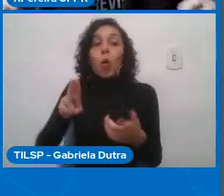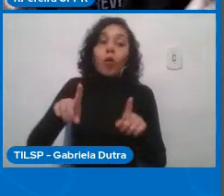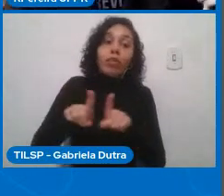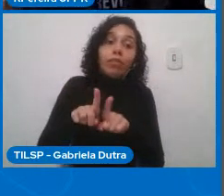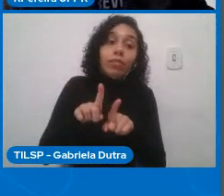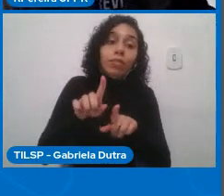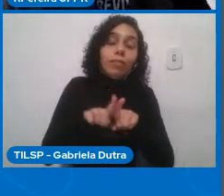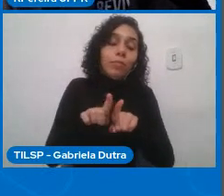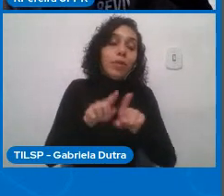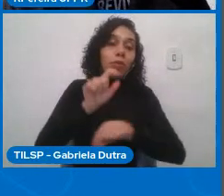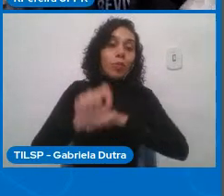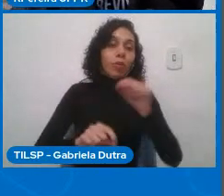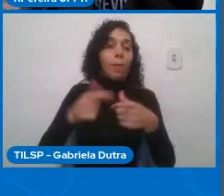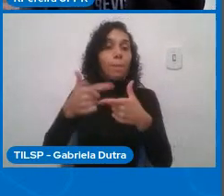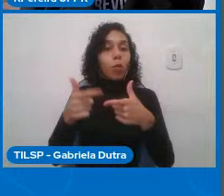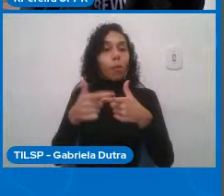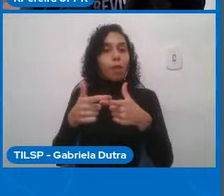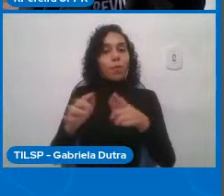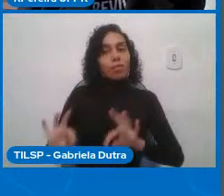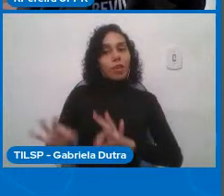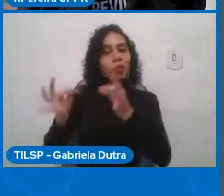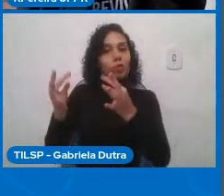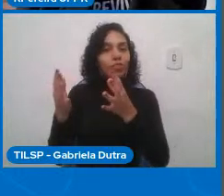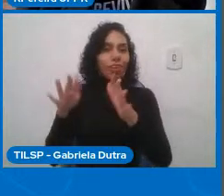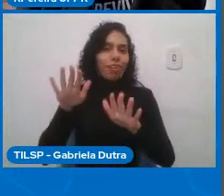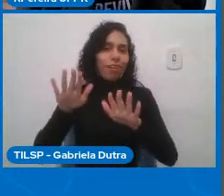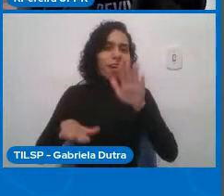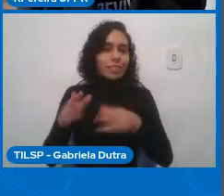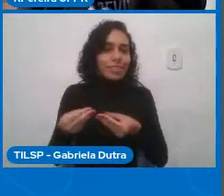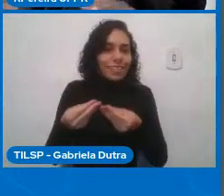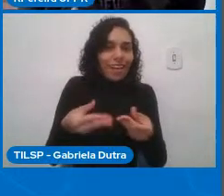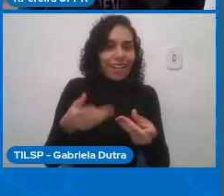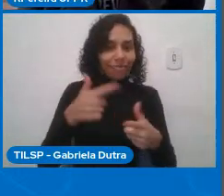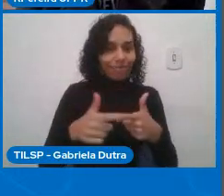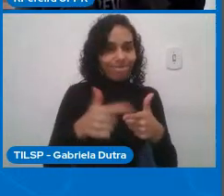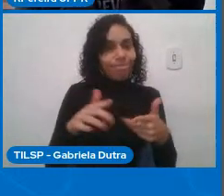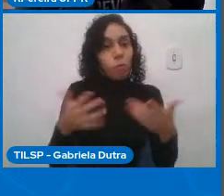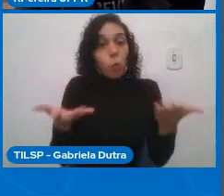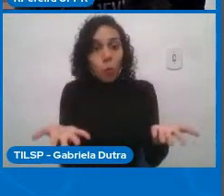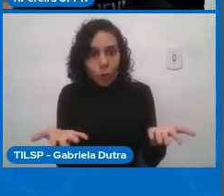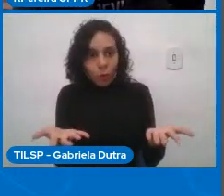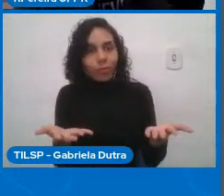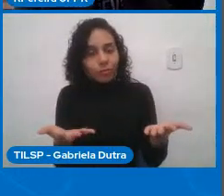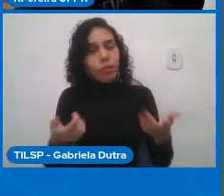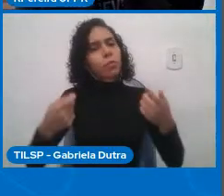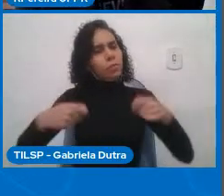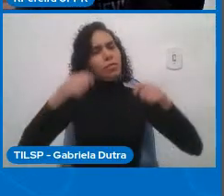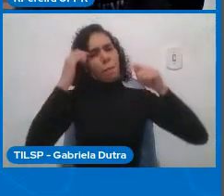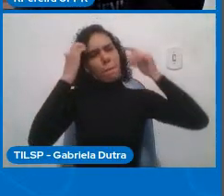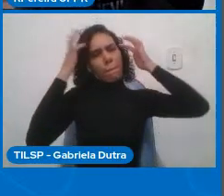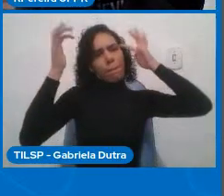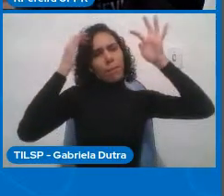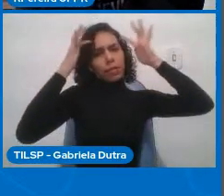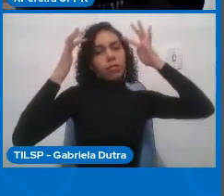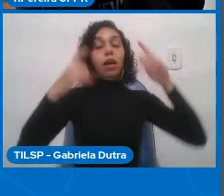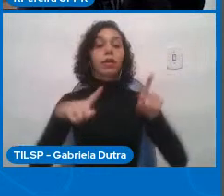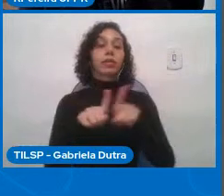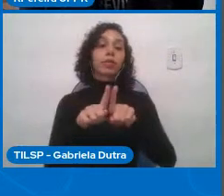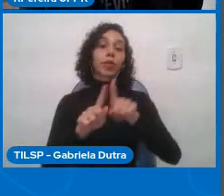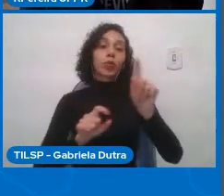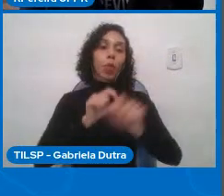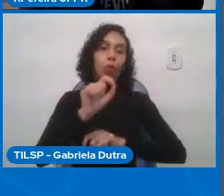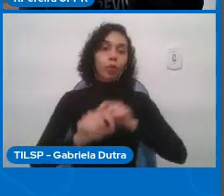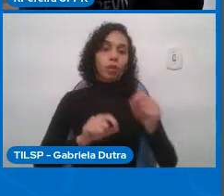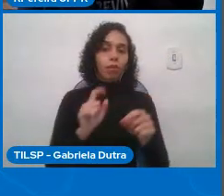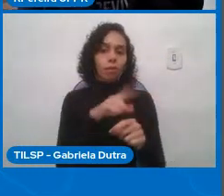de todos esses efeitos que são desencadeados. Também consciente de que não há neutralidade na nossa relação com a tecnologia.